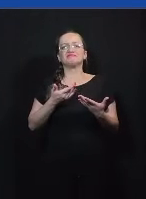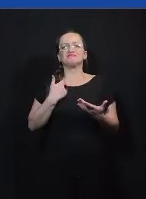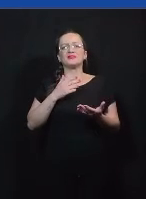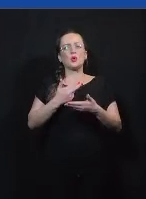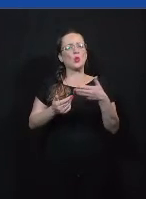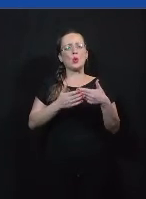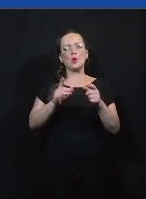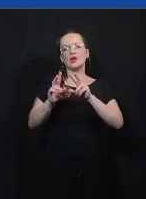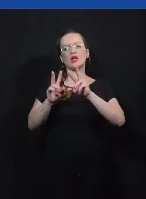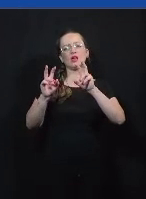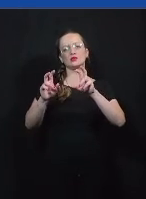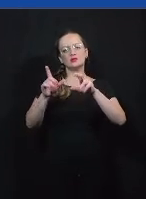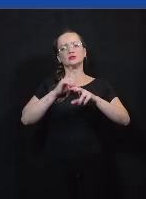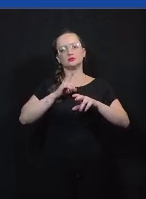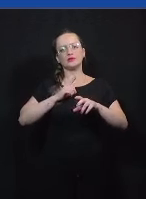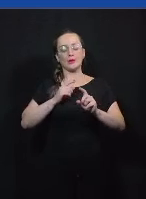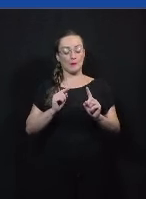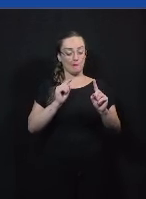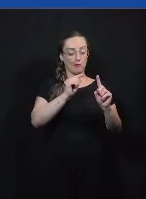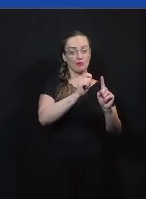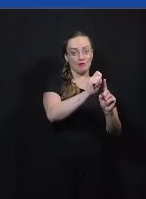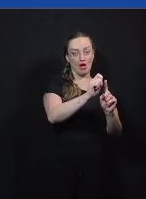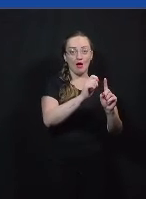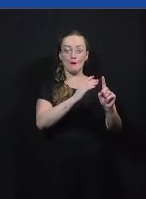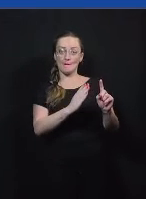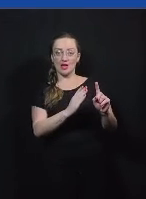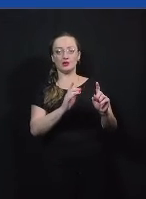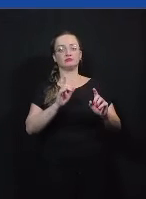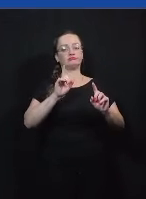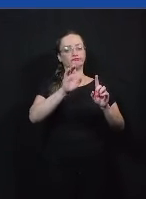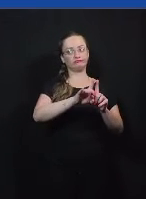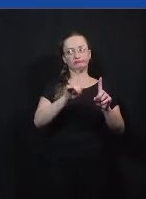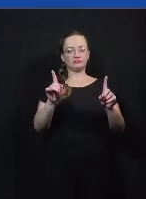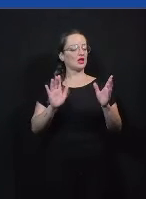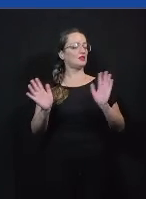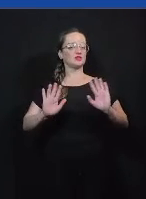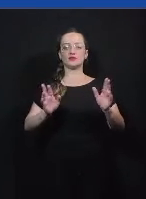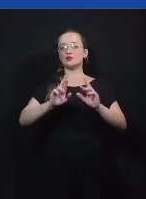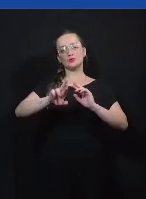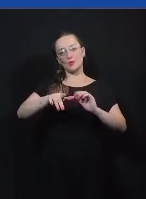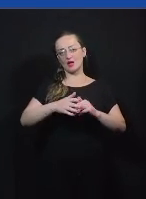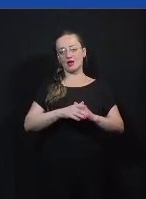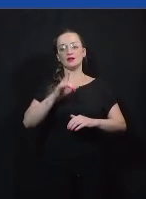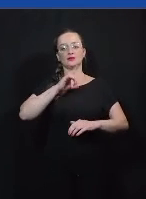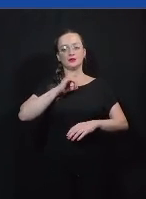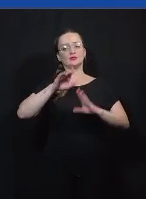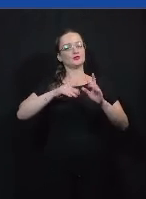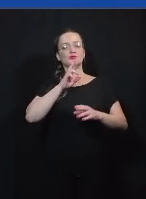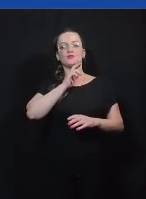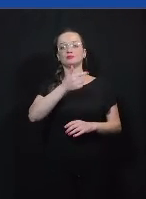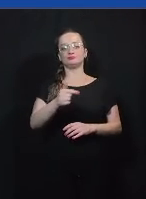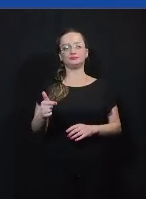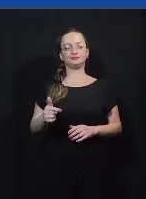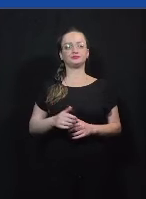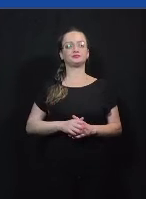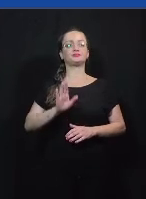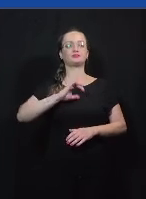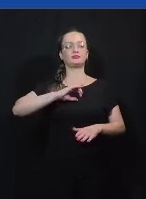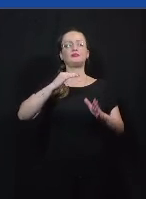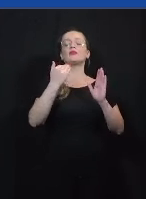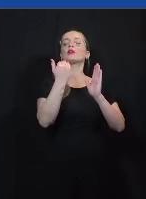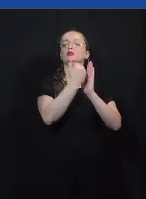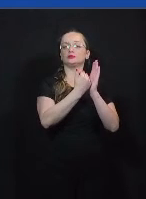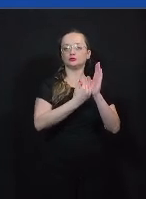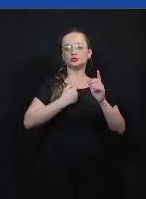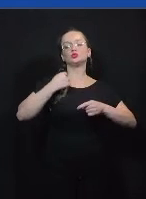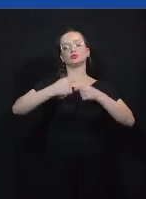um ponto A e um ponto B existem nuances existem perguntas que não foram respondidas e que não estão claras existe uma agenda de discussão